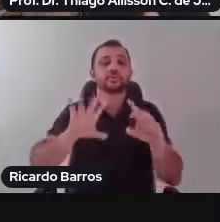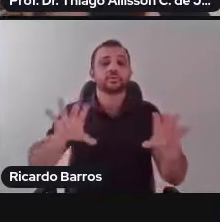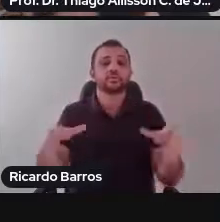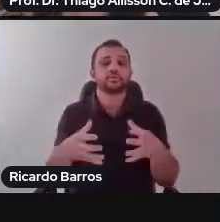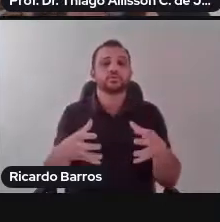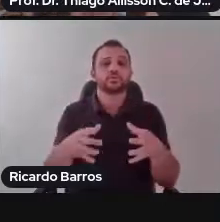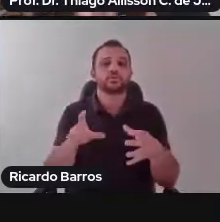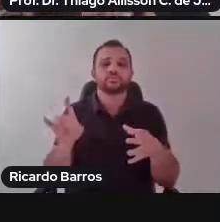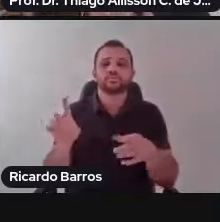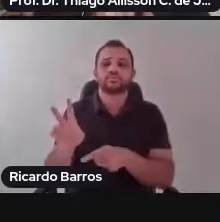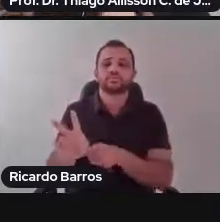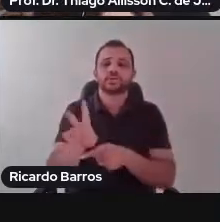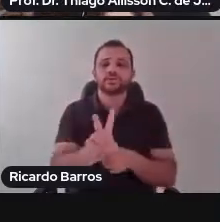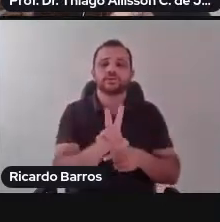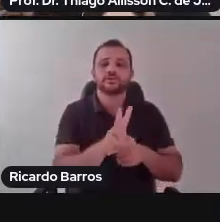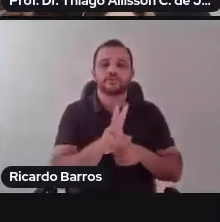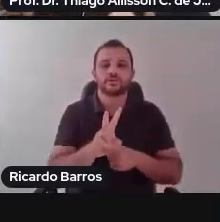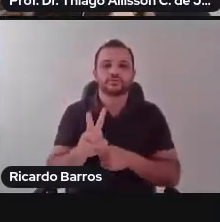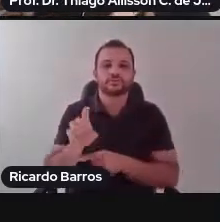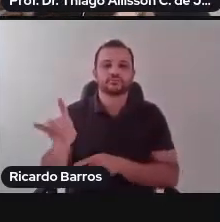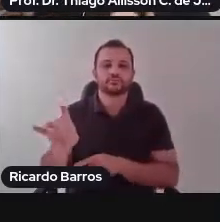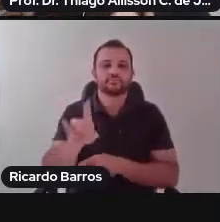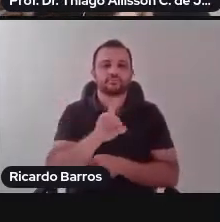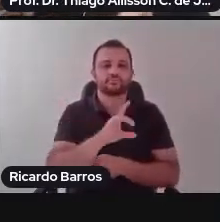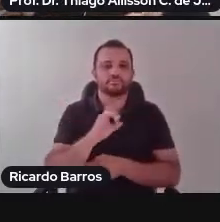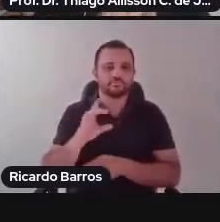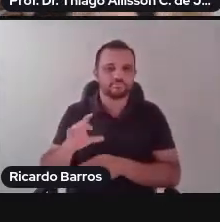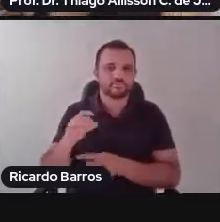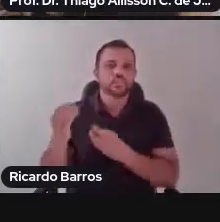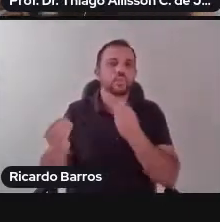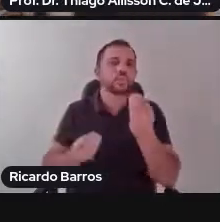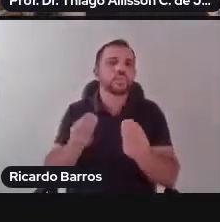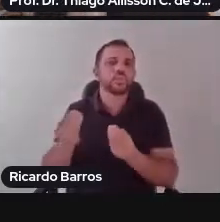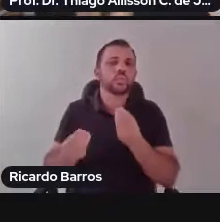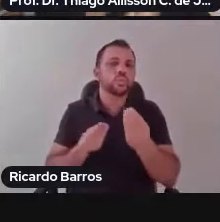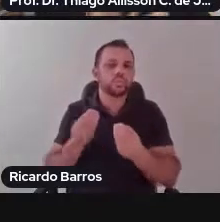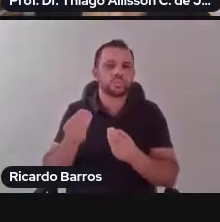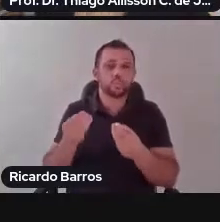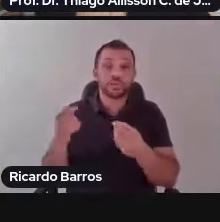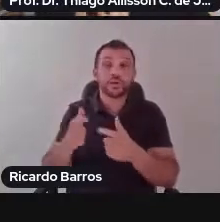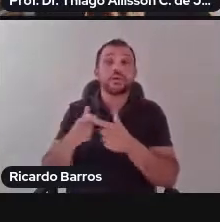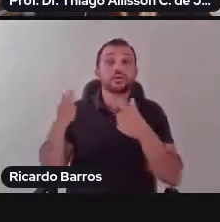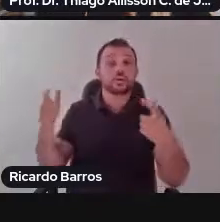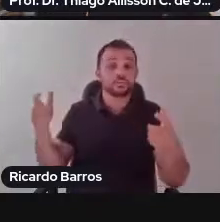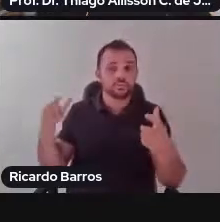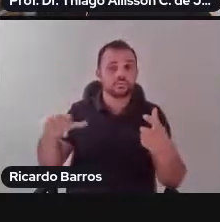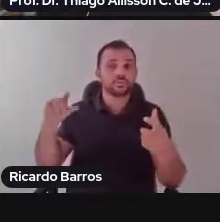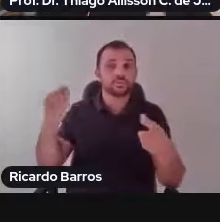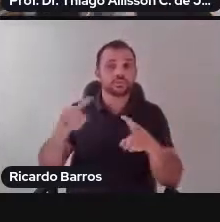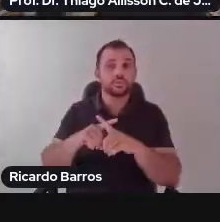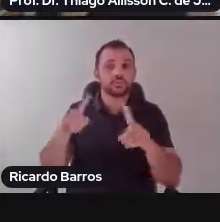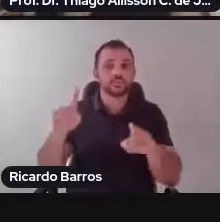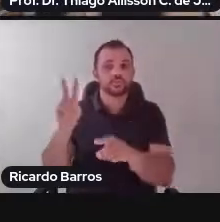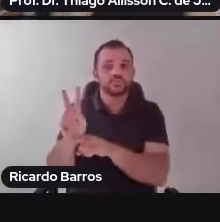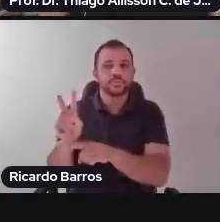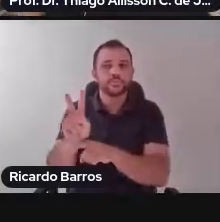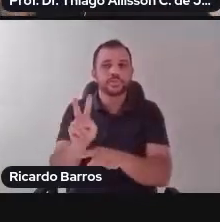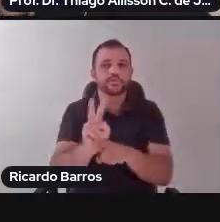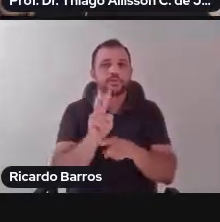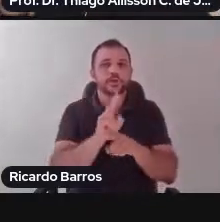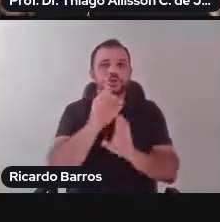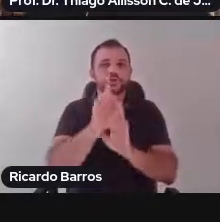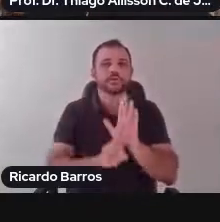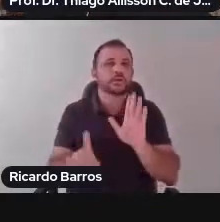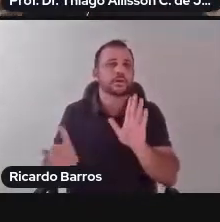preservar e afirmar direitos para todos e todas em meio, portanto, a uma coletividade? Como